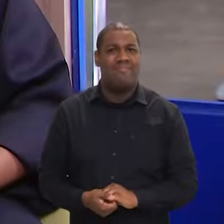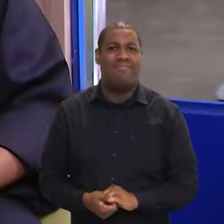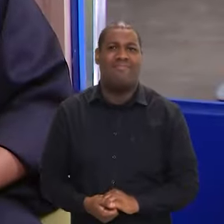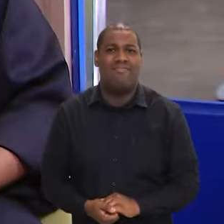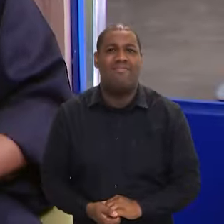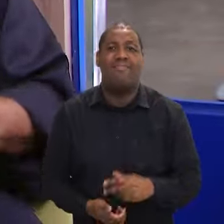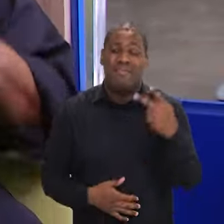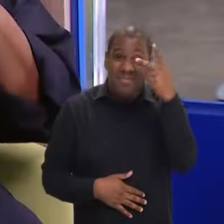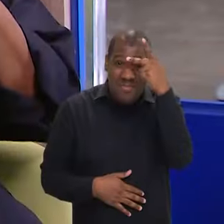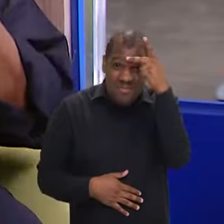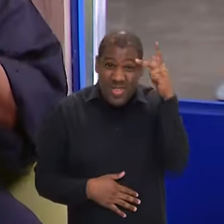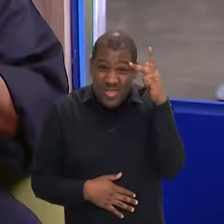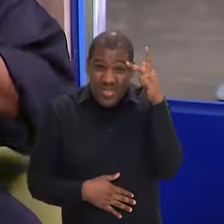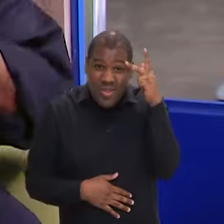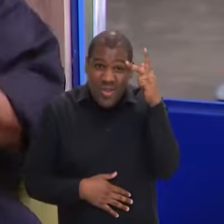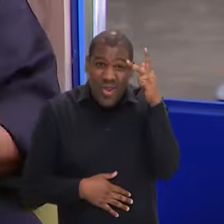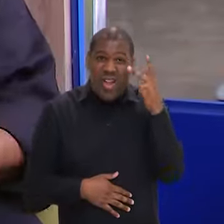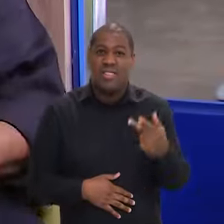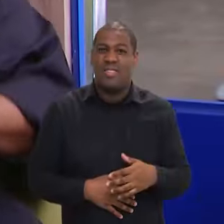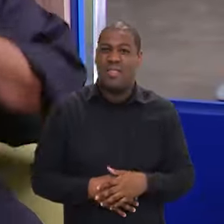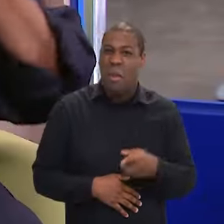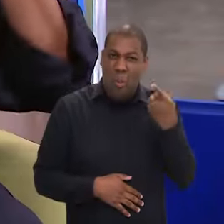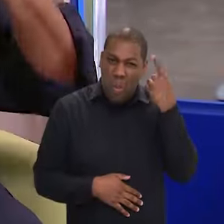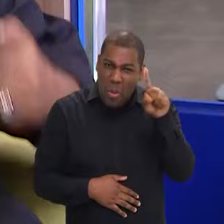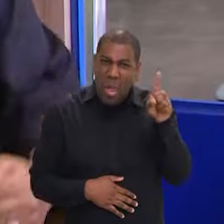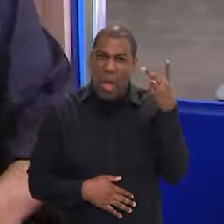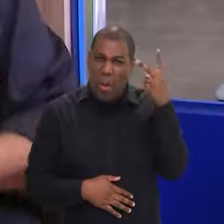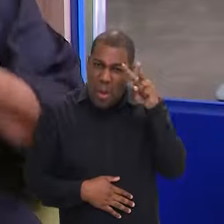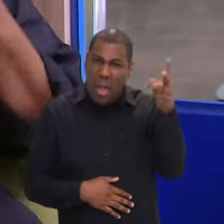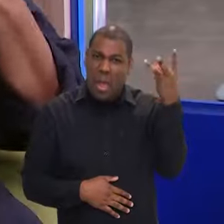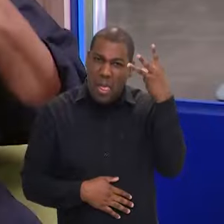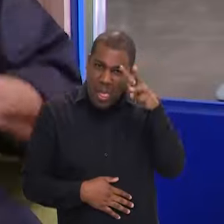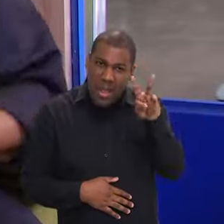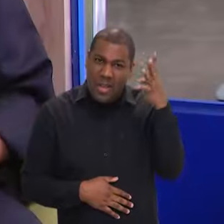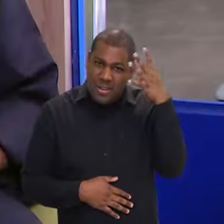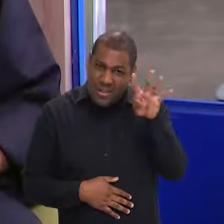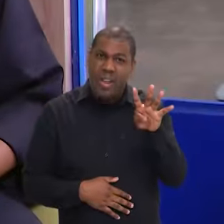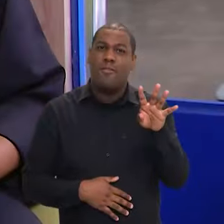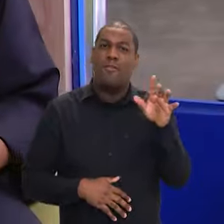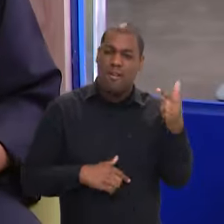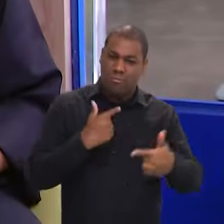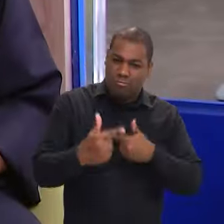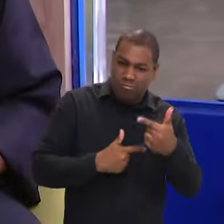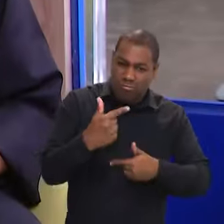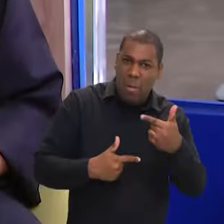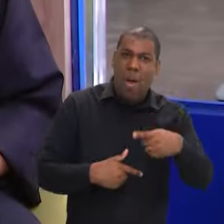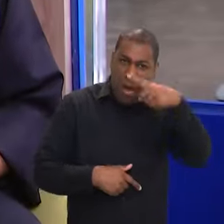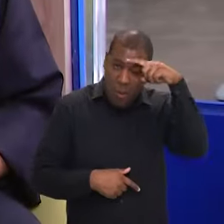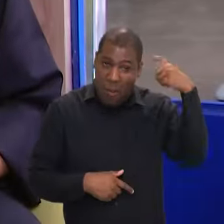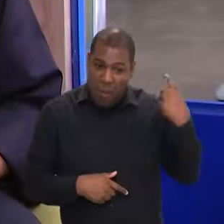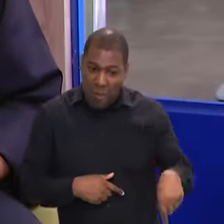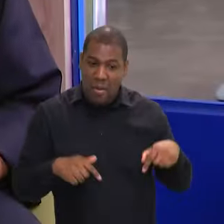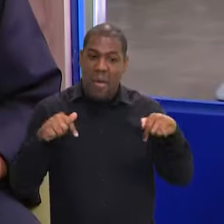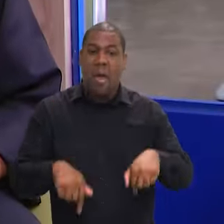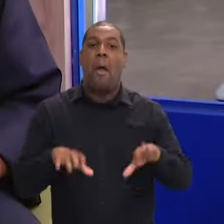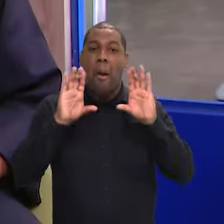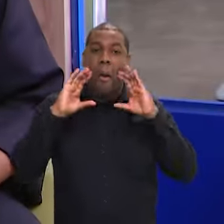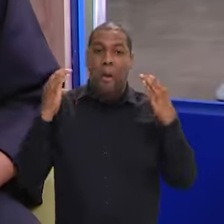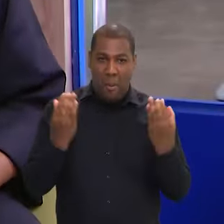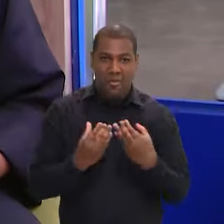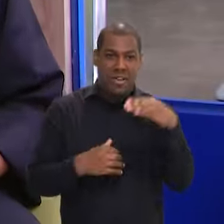ver pessoal mergulhado dias sem dormir, assim, para poder entregar essa conferência, então,